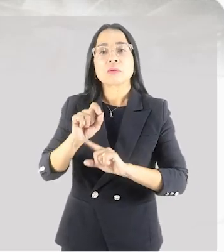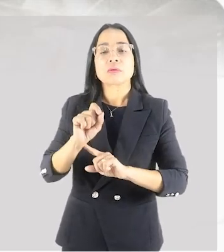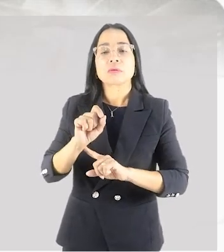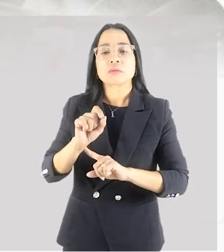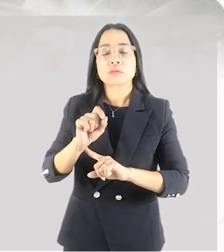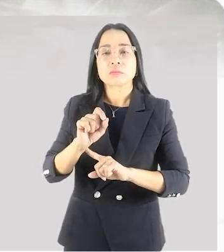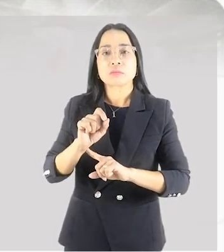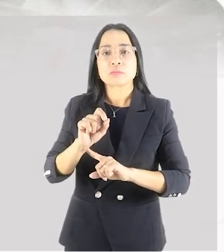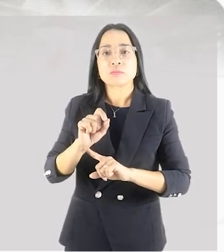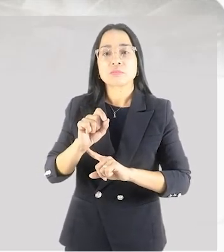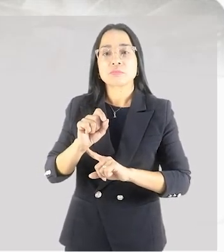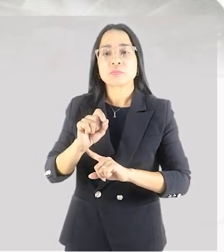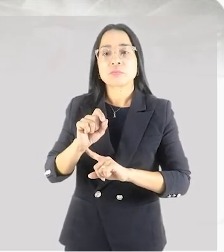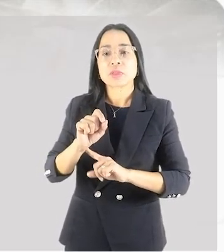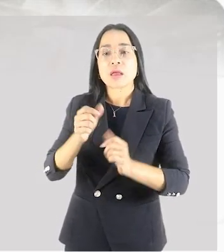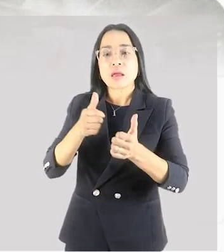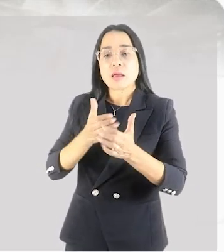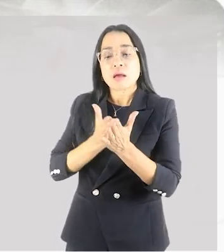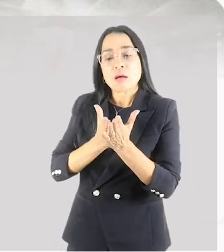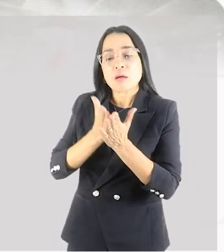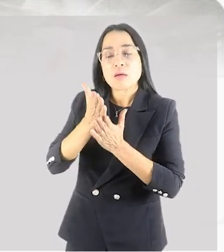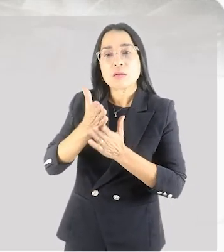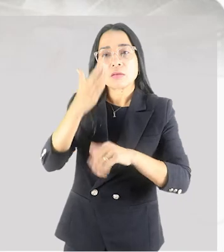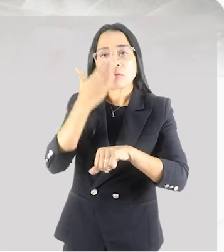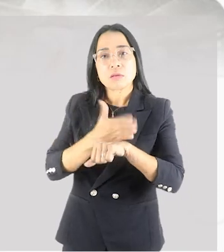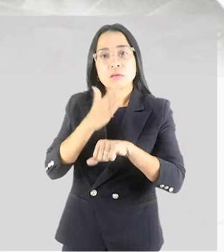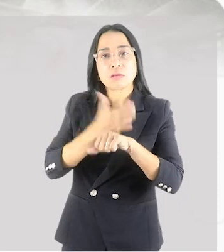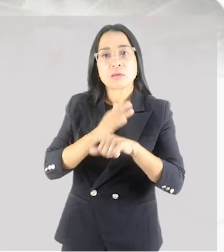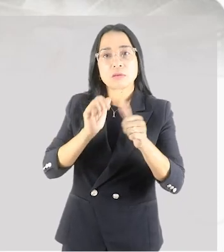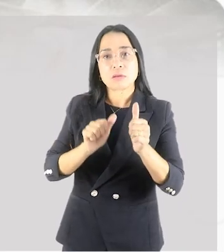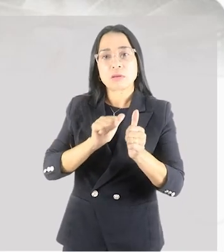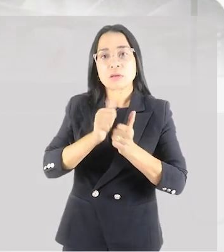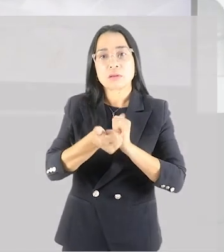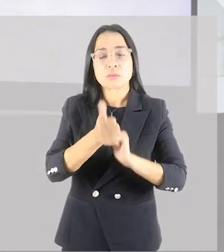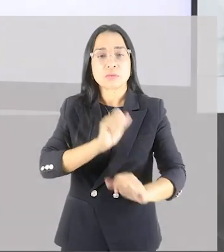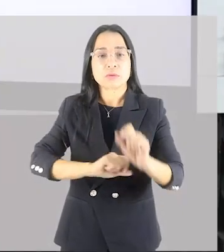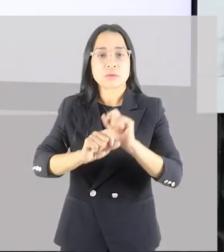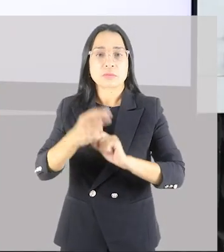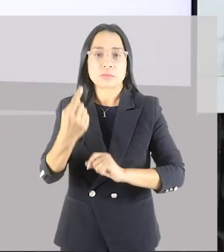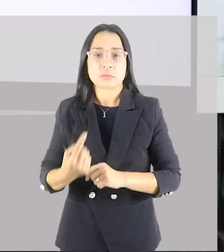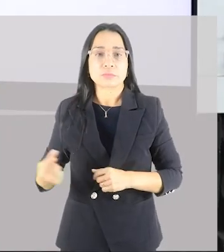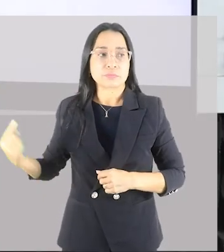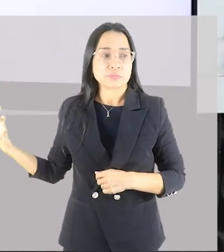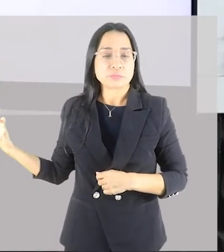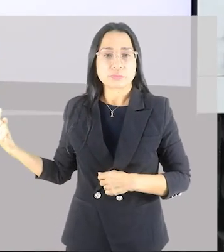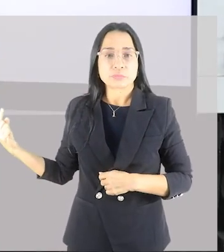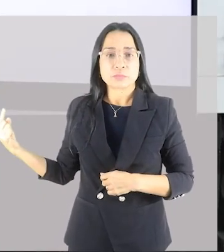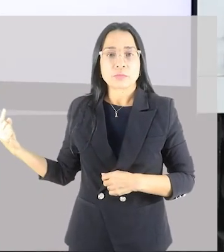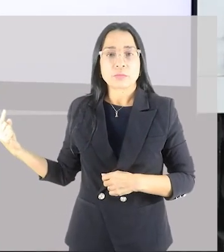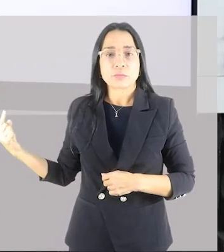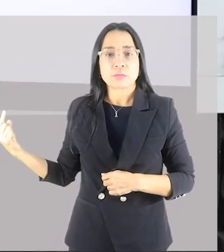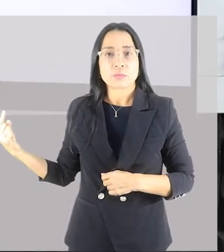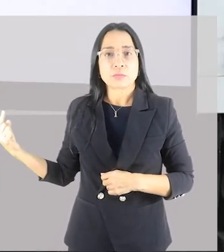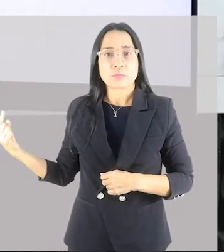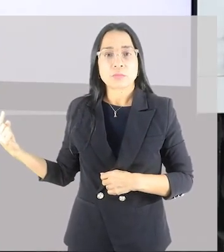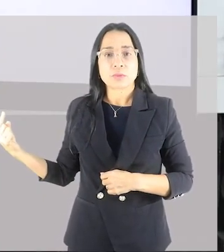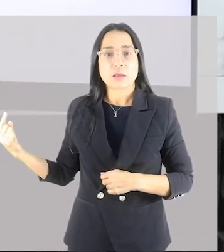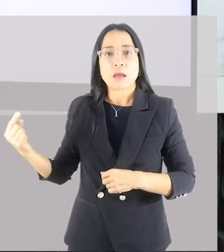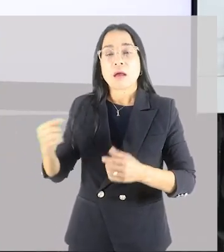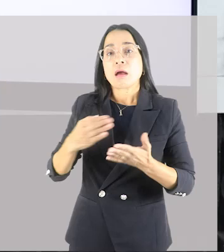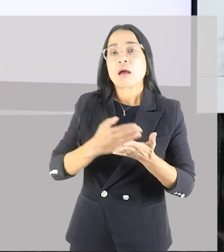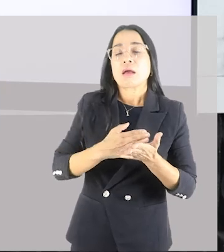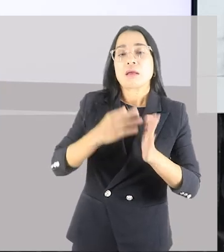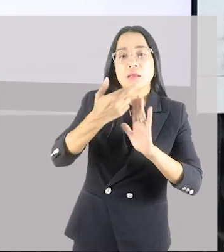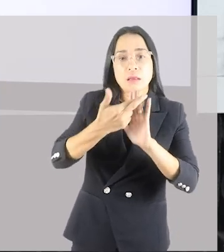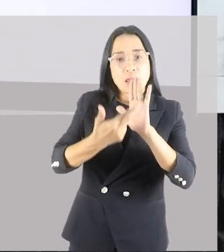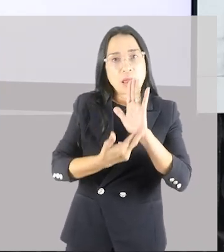orientam a prática esportiva? Nós temos o princípio da individualidade biológica, ele nos diz